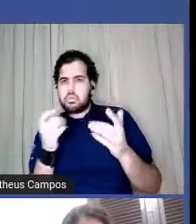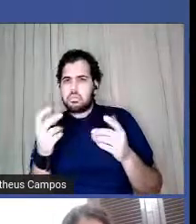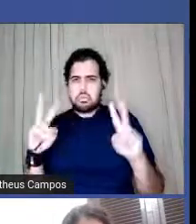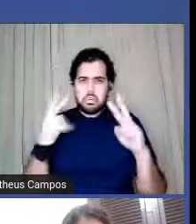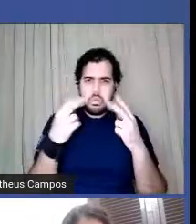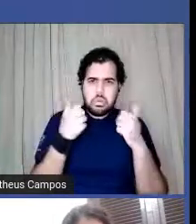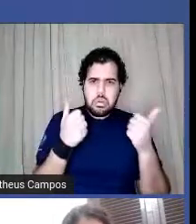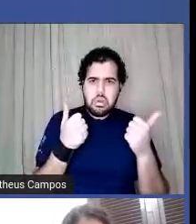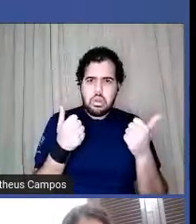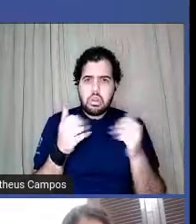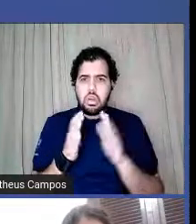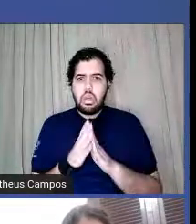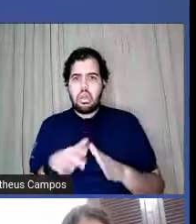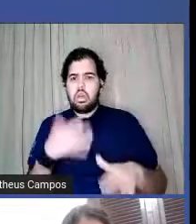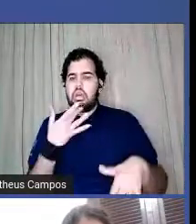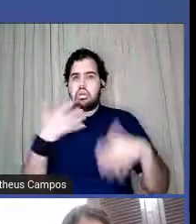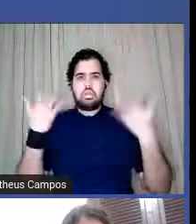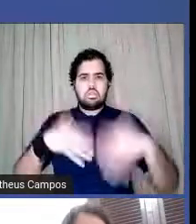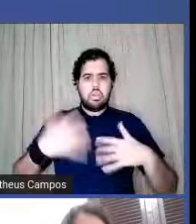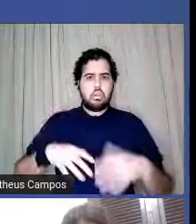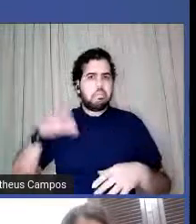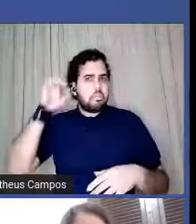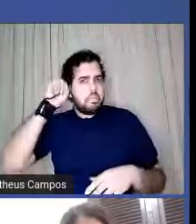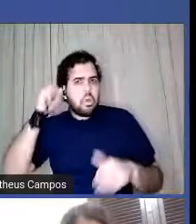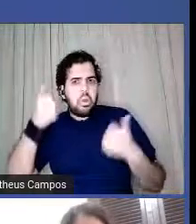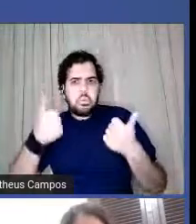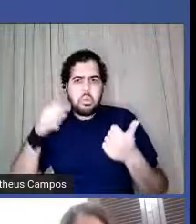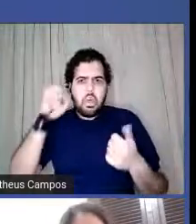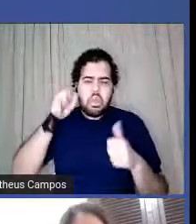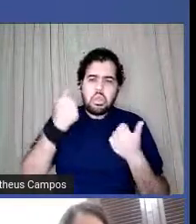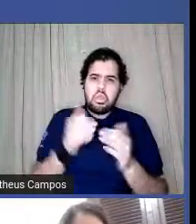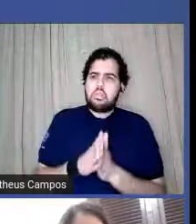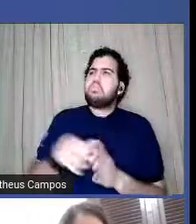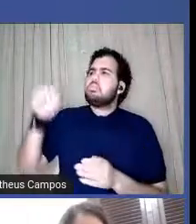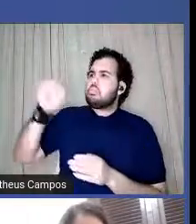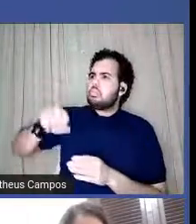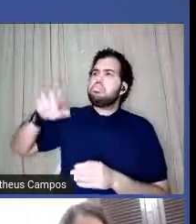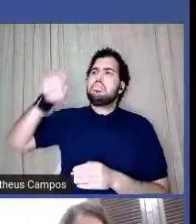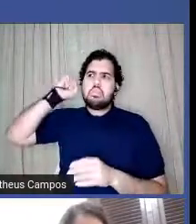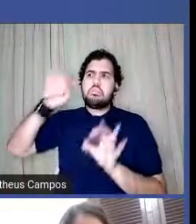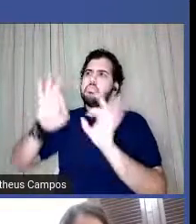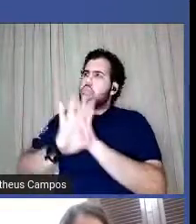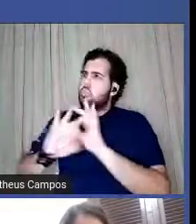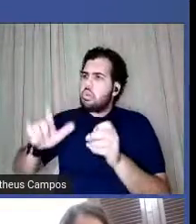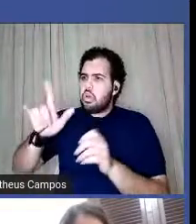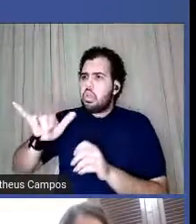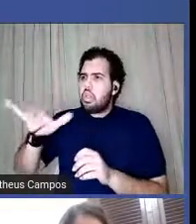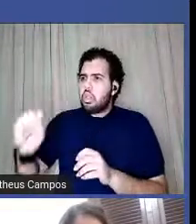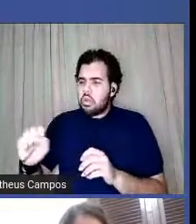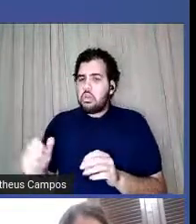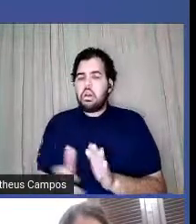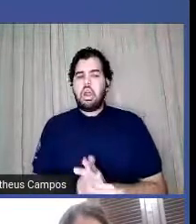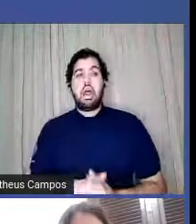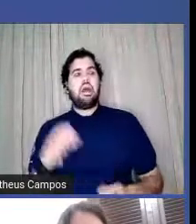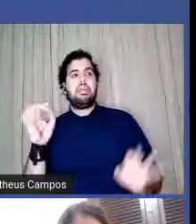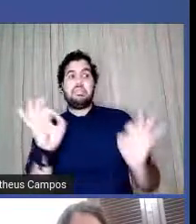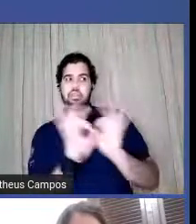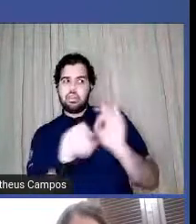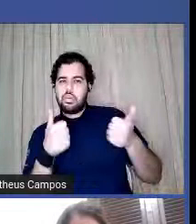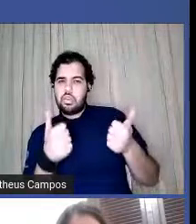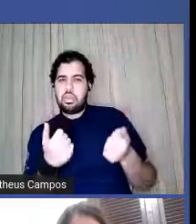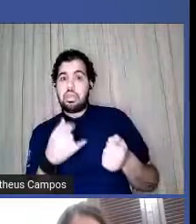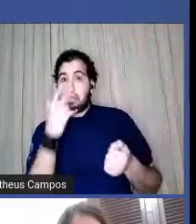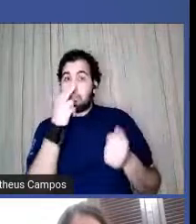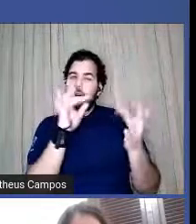Ai, meu Deus. Será que tem alguém me ouvindo? Sim. Estou te ouvindo, Aís. Deu certo, né? Deu uma travada